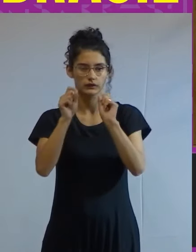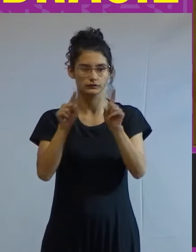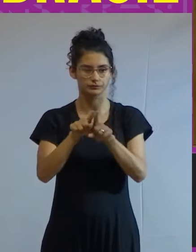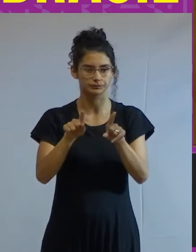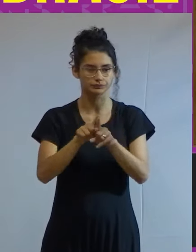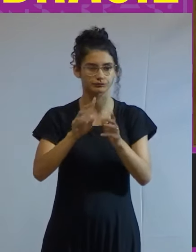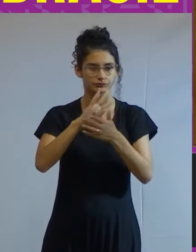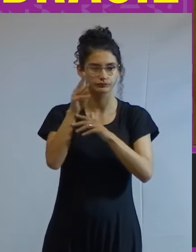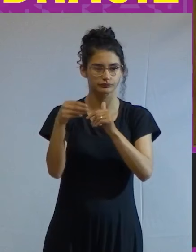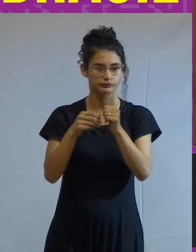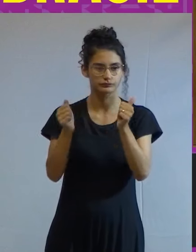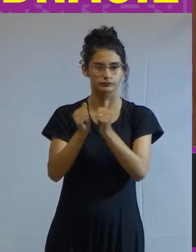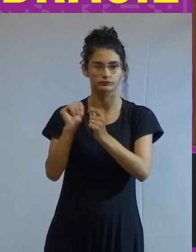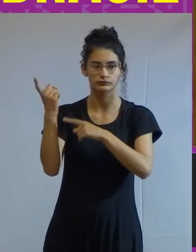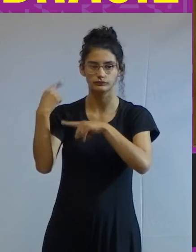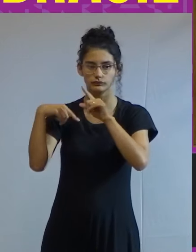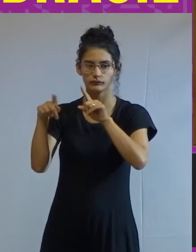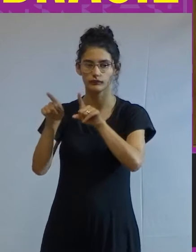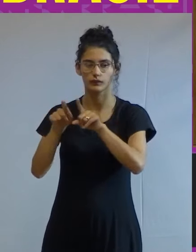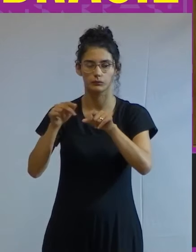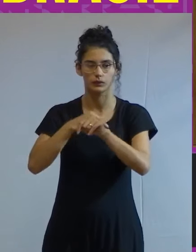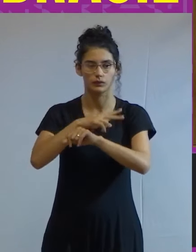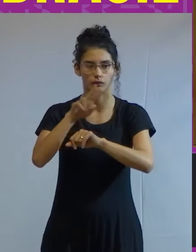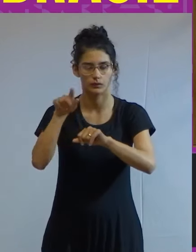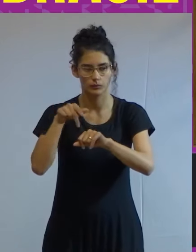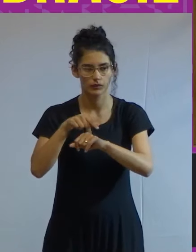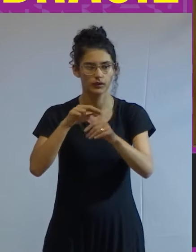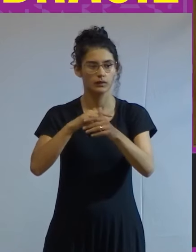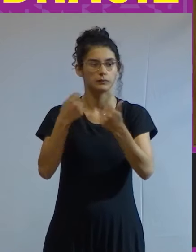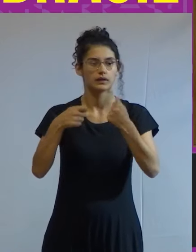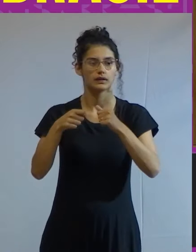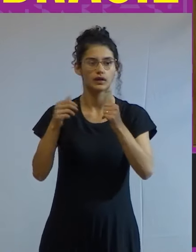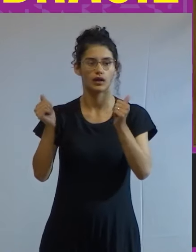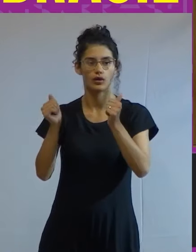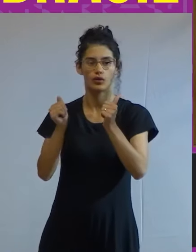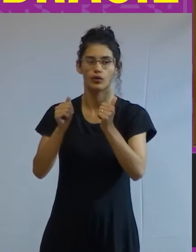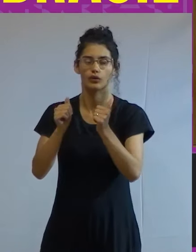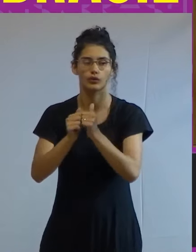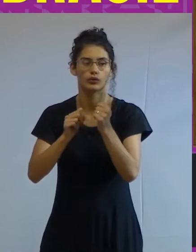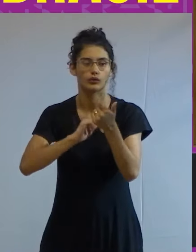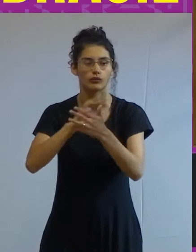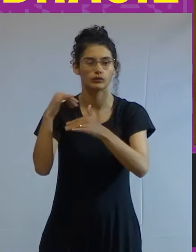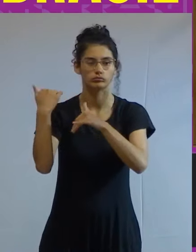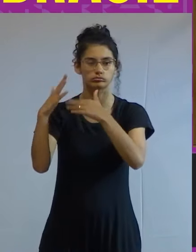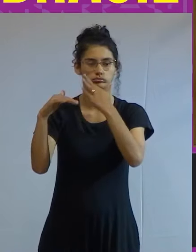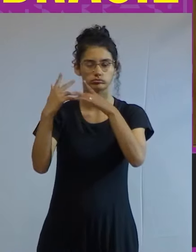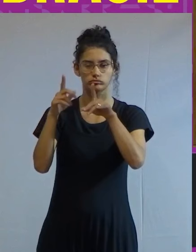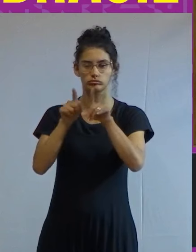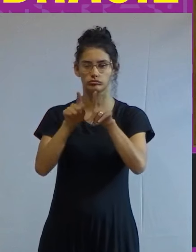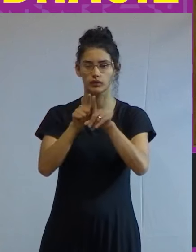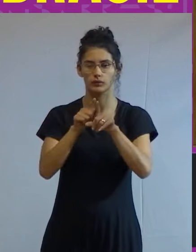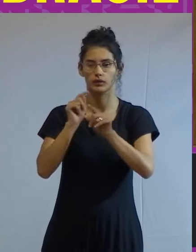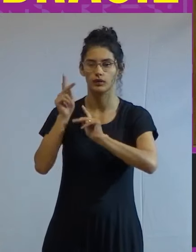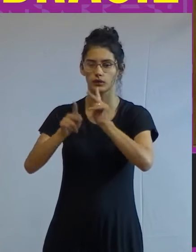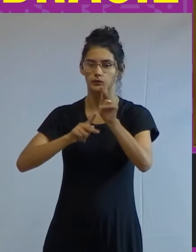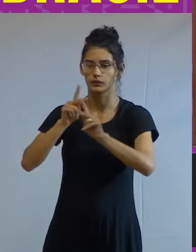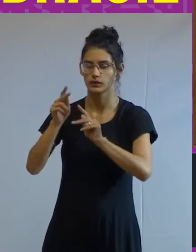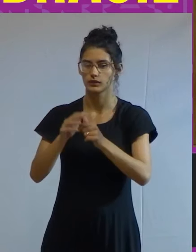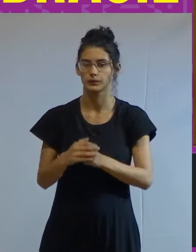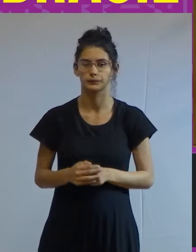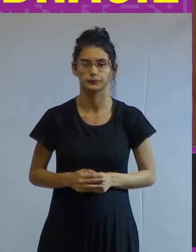entre aspas desenvolver este país sem ter que carregar consigo nesse processo a massa da população